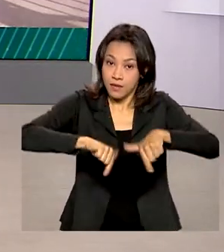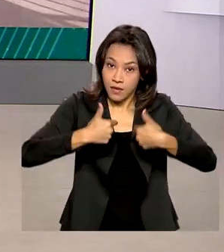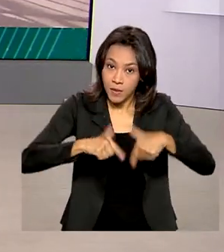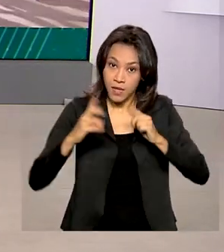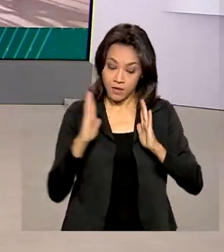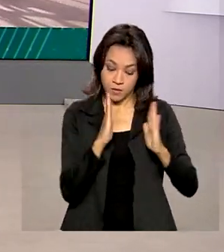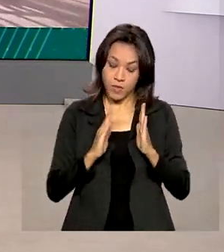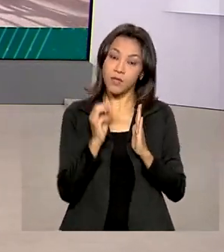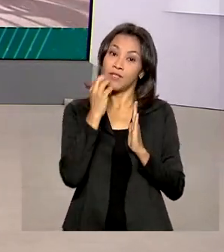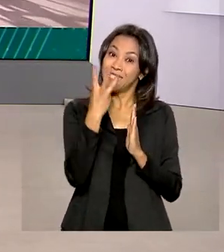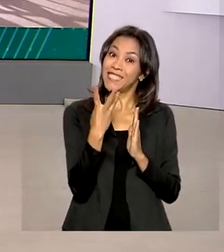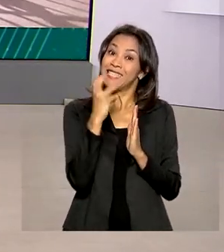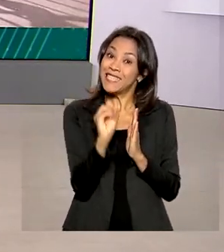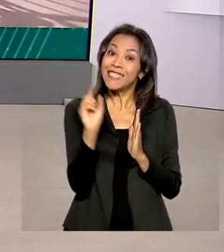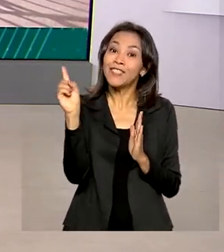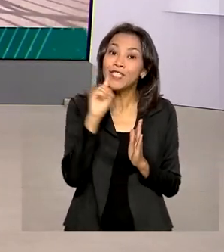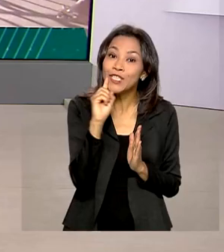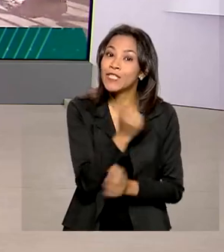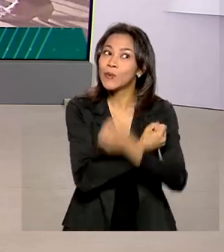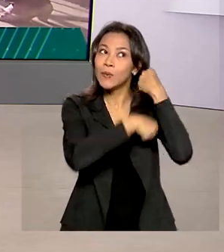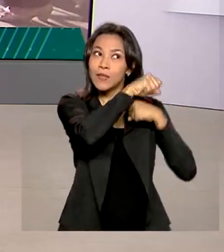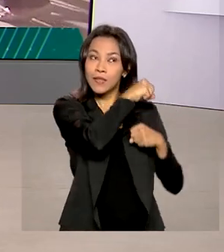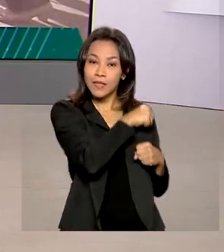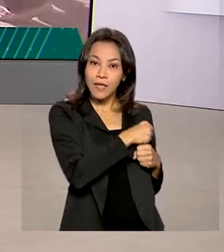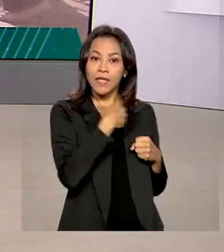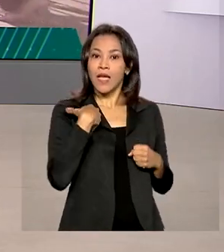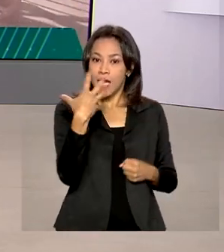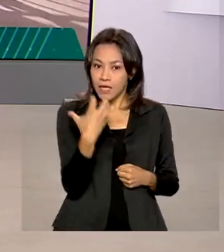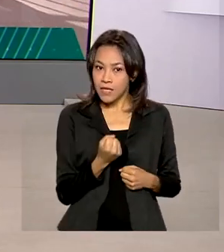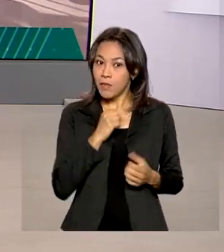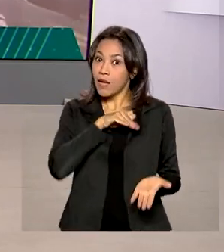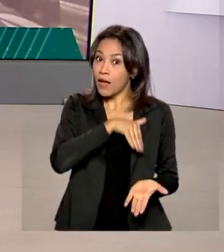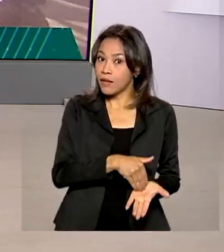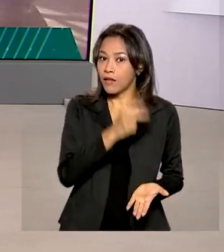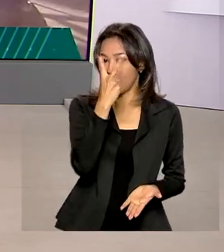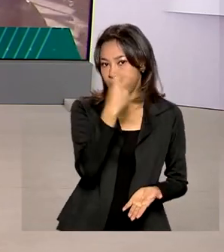trabalhado no mínimo 30 dias no ano passado, recebendo uma média de até 2 salários mínimos.